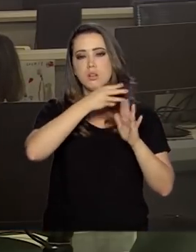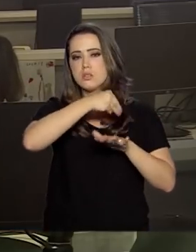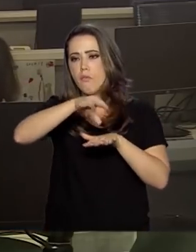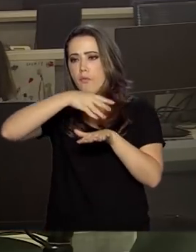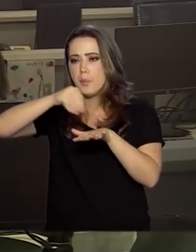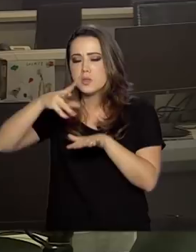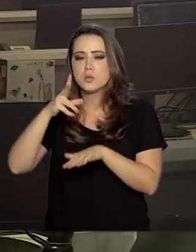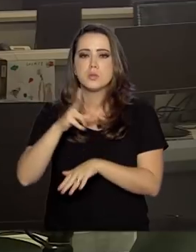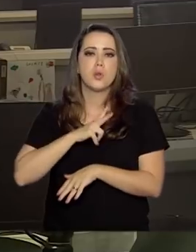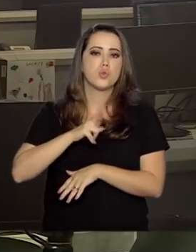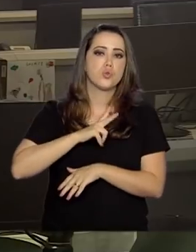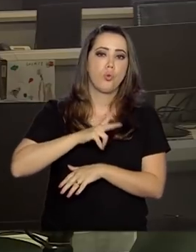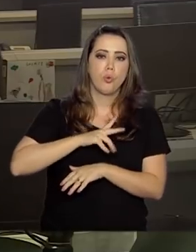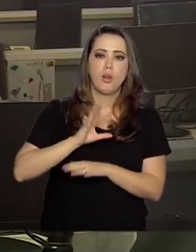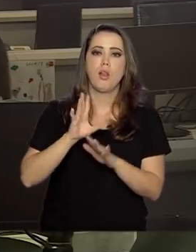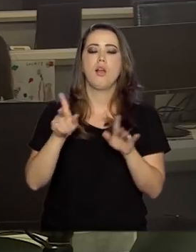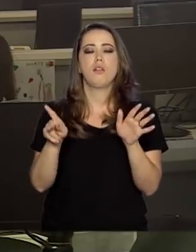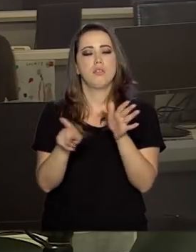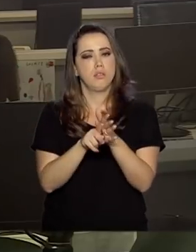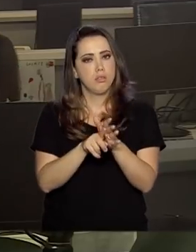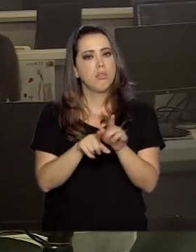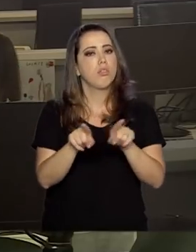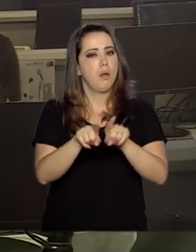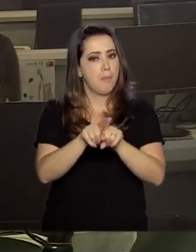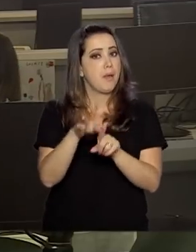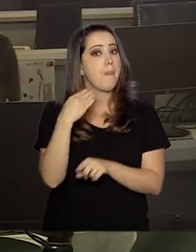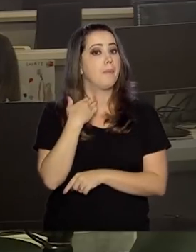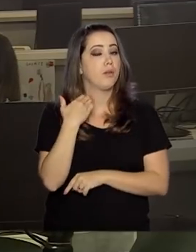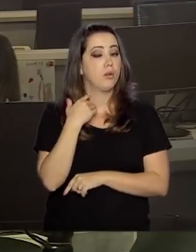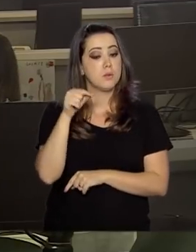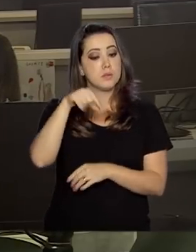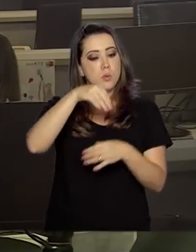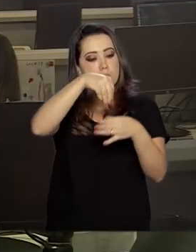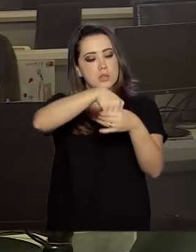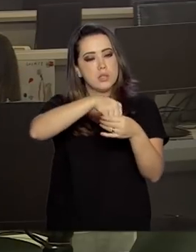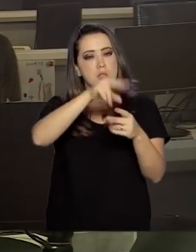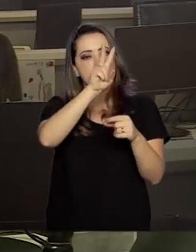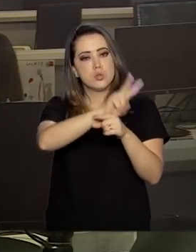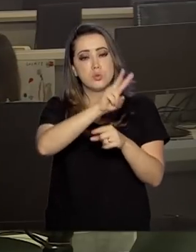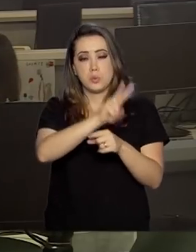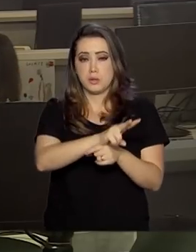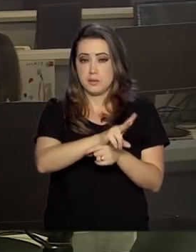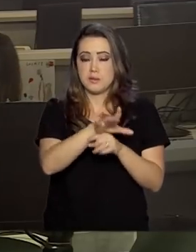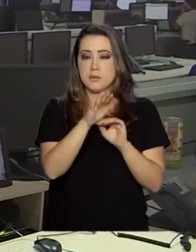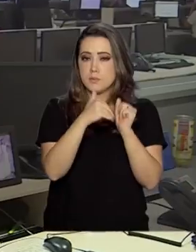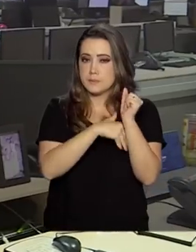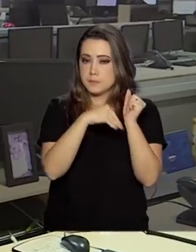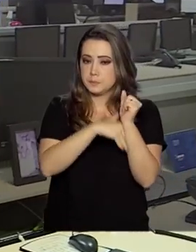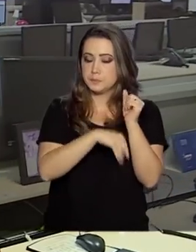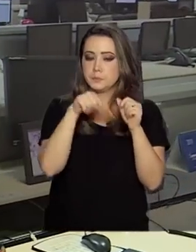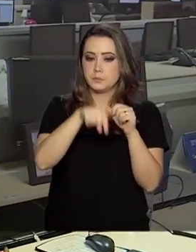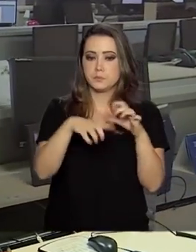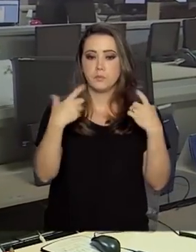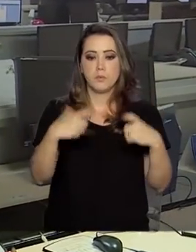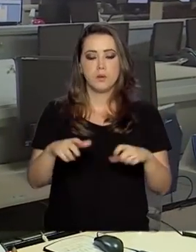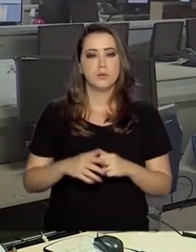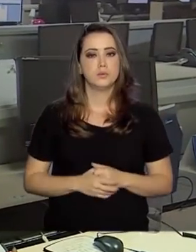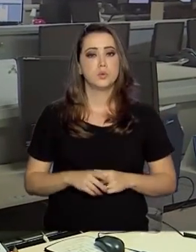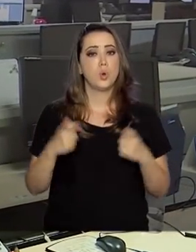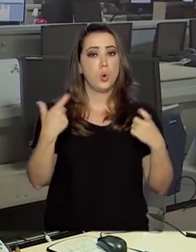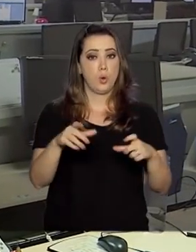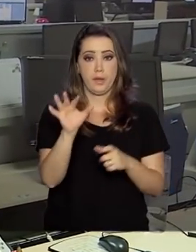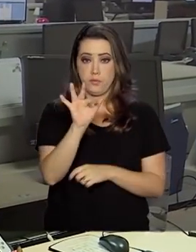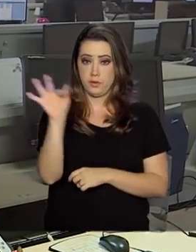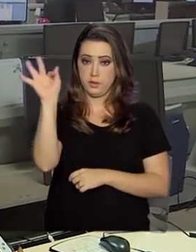bancários estão sob proteção e sigilo aqui nesse Centro Federal de Processamento de Dados. O Serviço Federal de